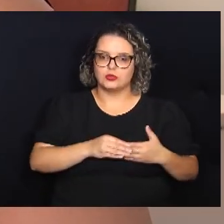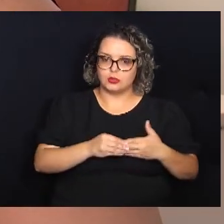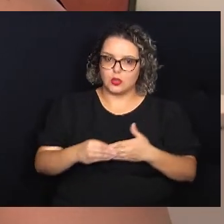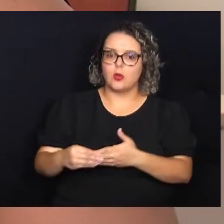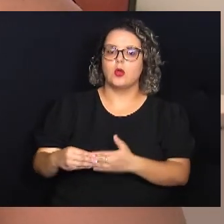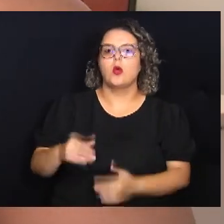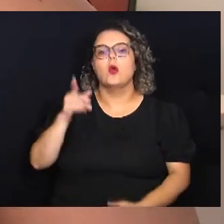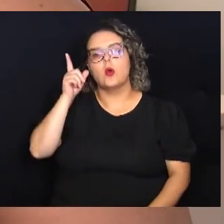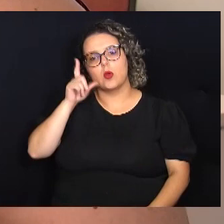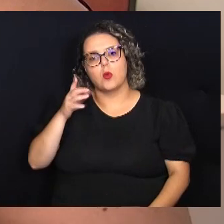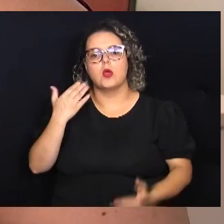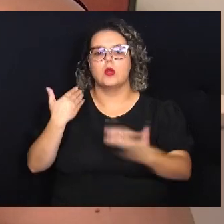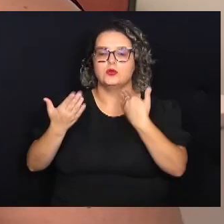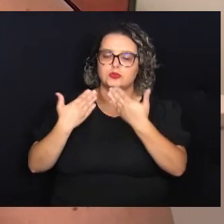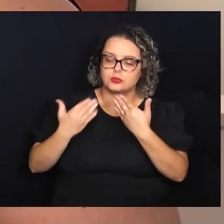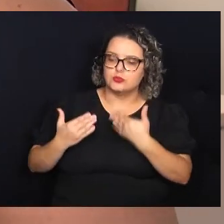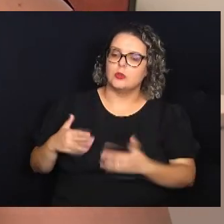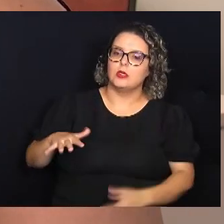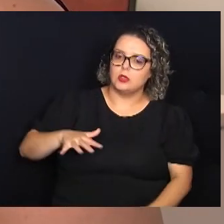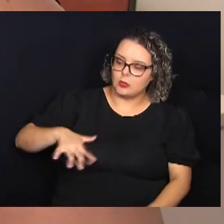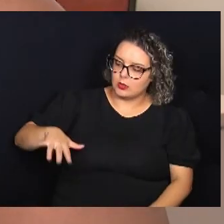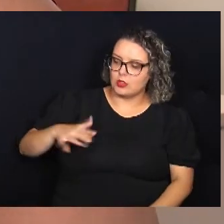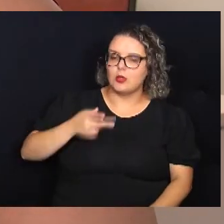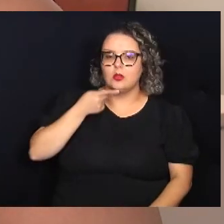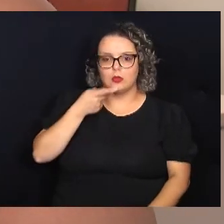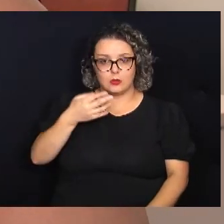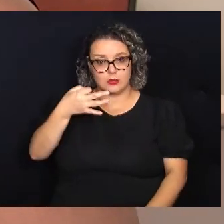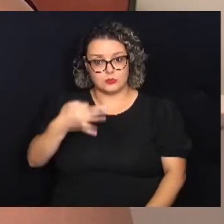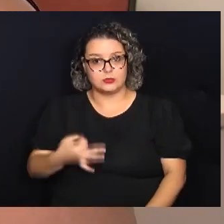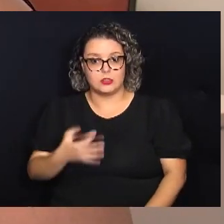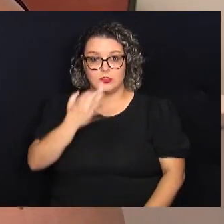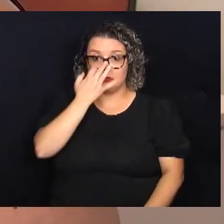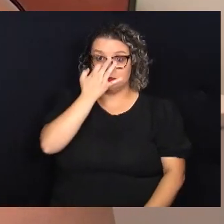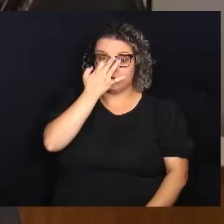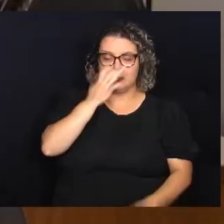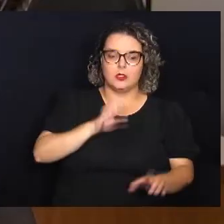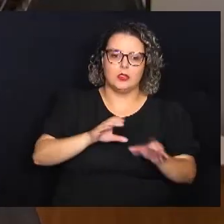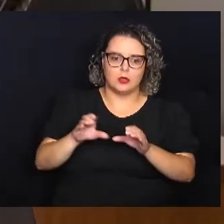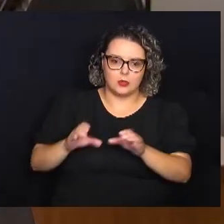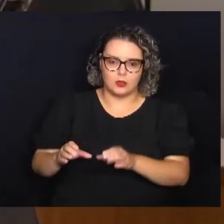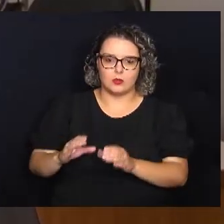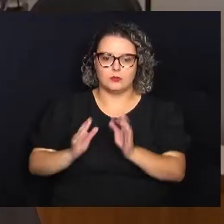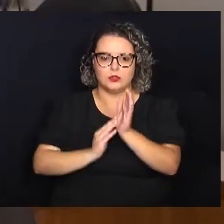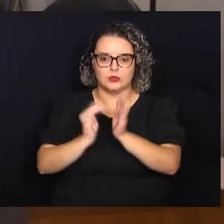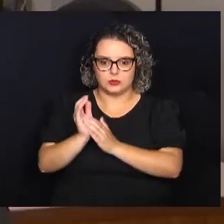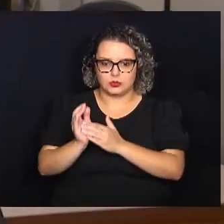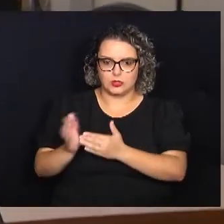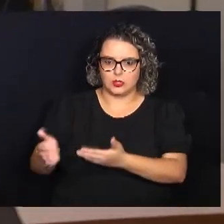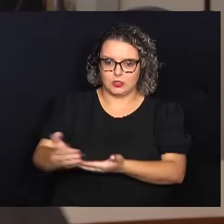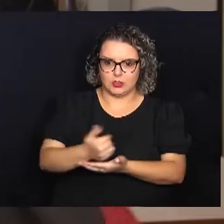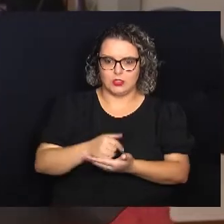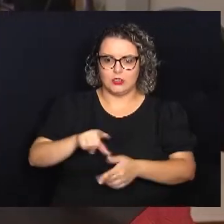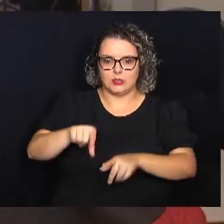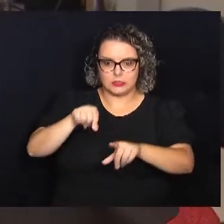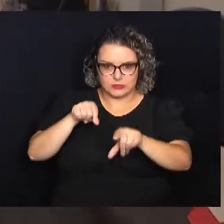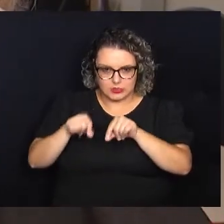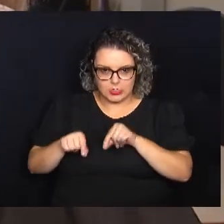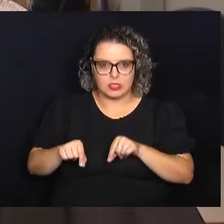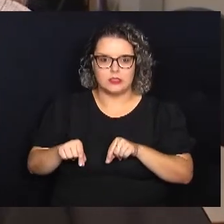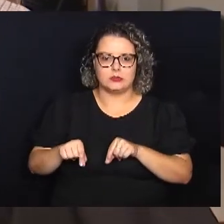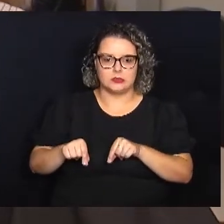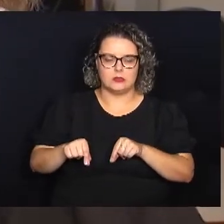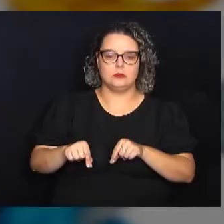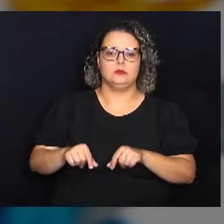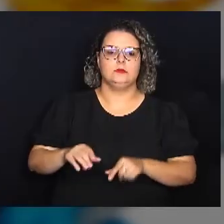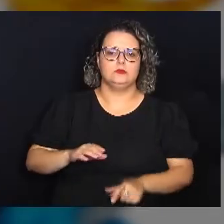hoje, com o guia, a gente consegue conversar com eles e falar da forma correta. A coordenadora de concursos, recrutamento e seleção da